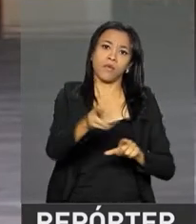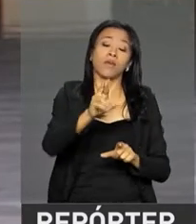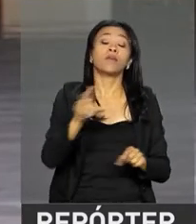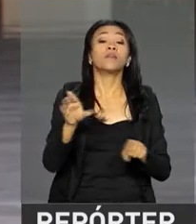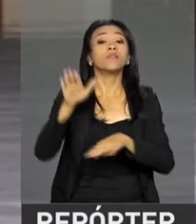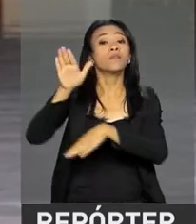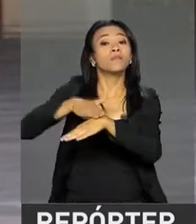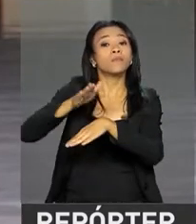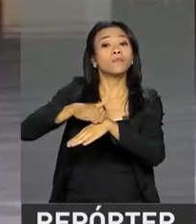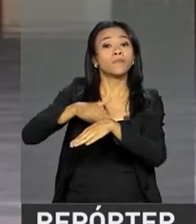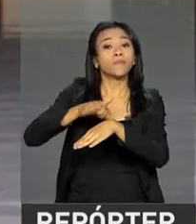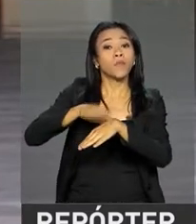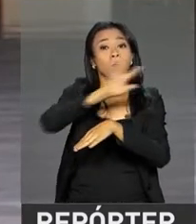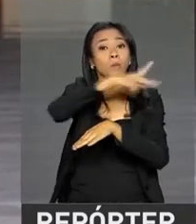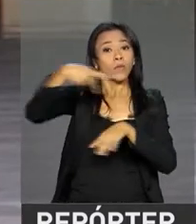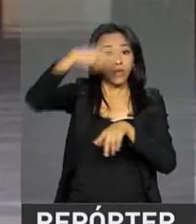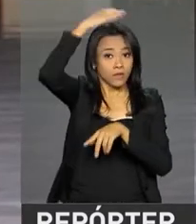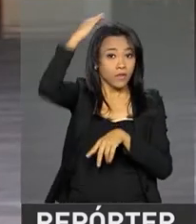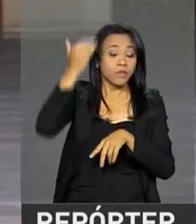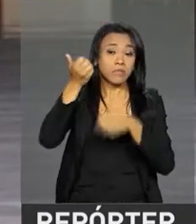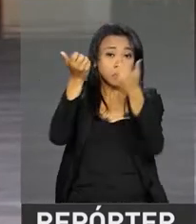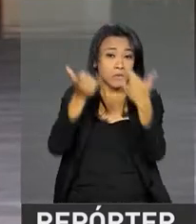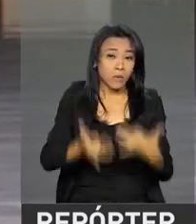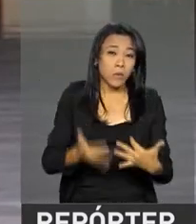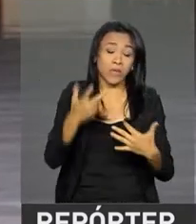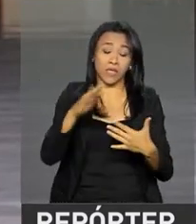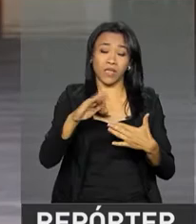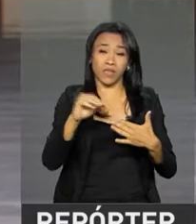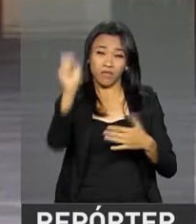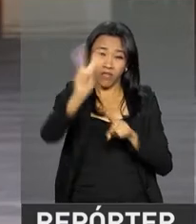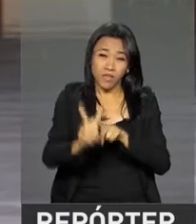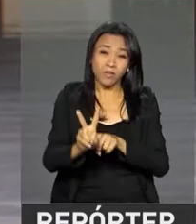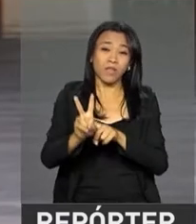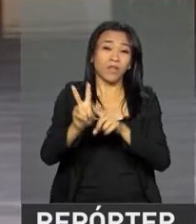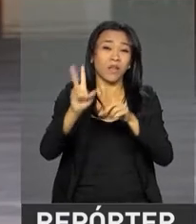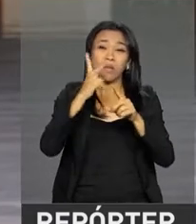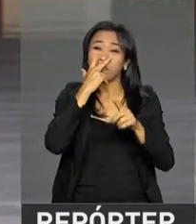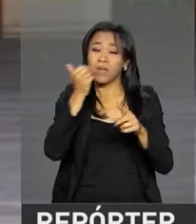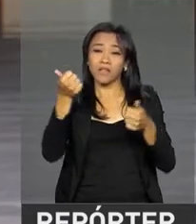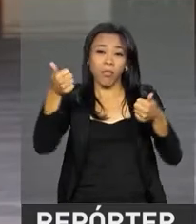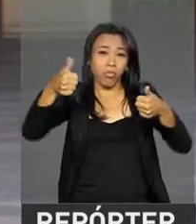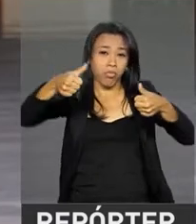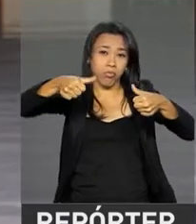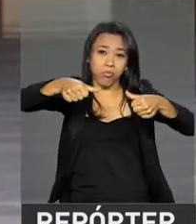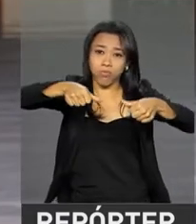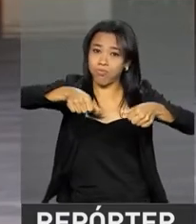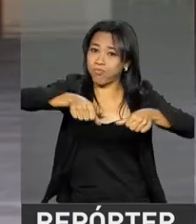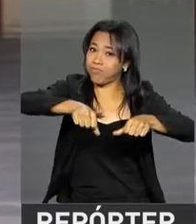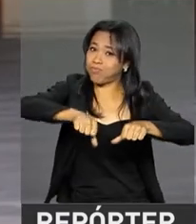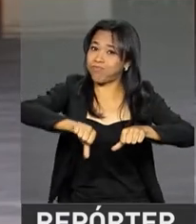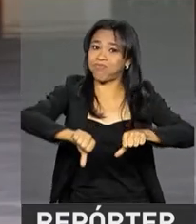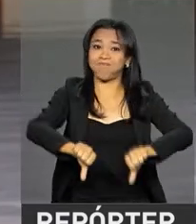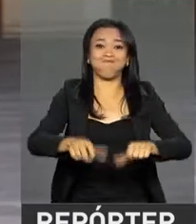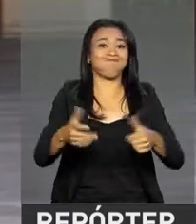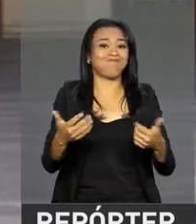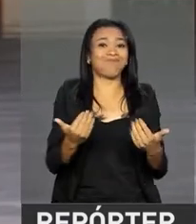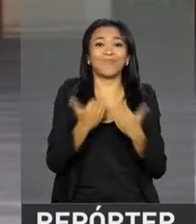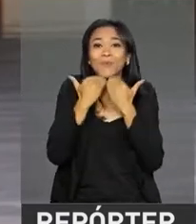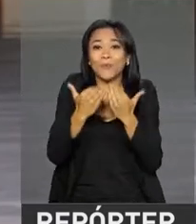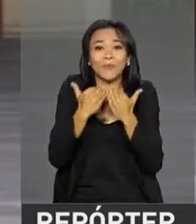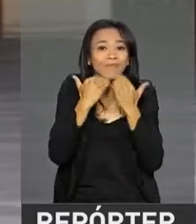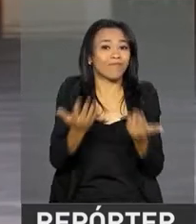Segundo o presidente Michel Temer, a situação no país vizinho vem se deteriorando com o tempo e não há mais espaço,